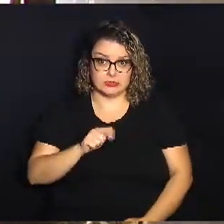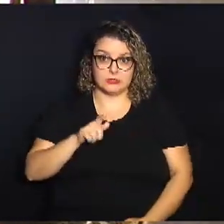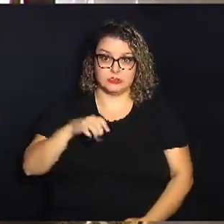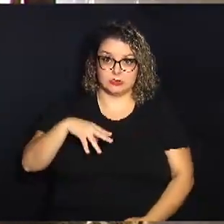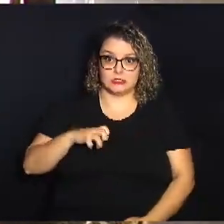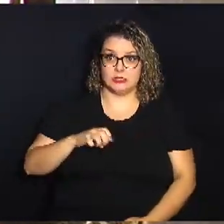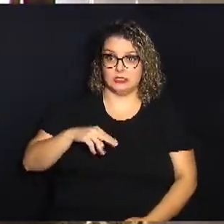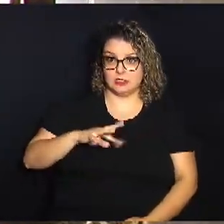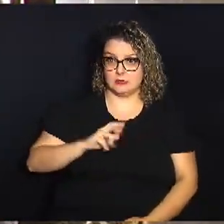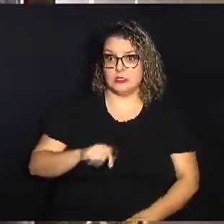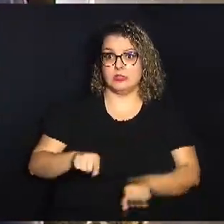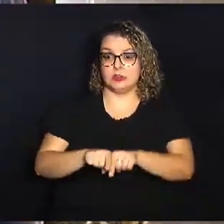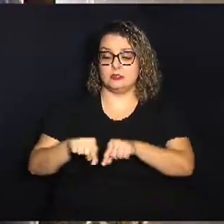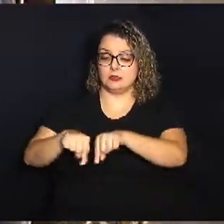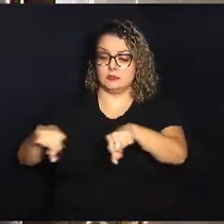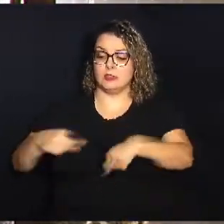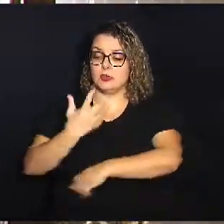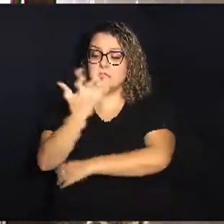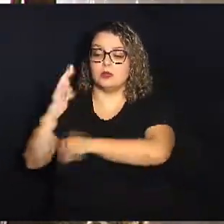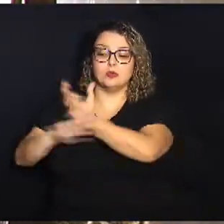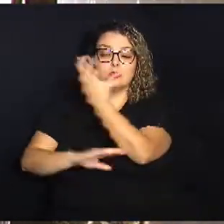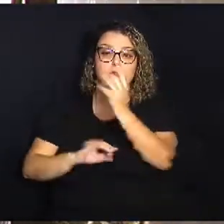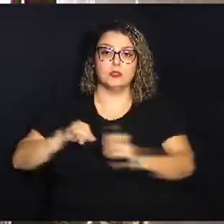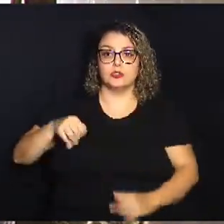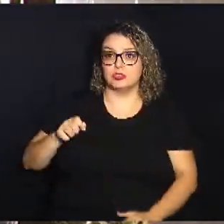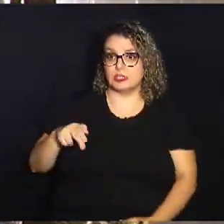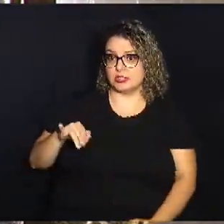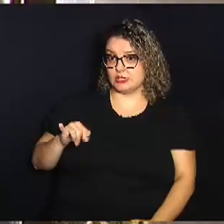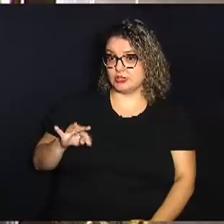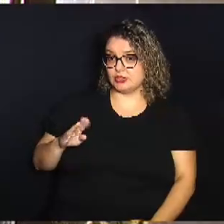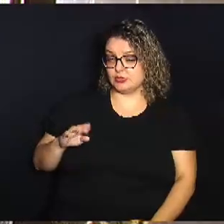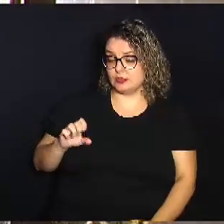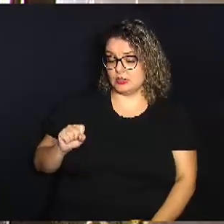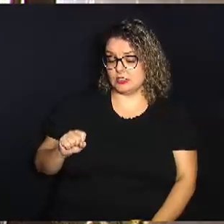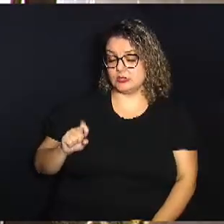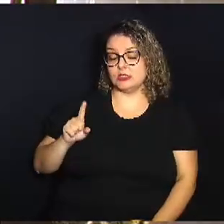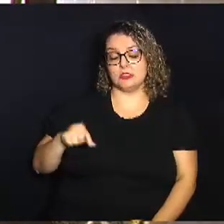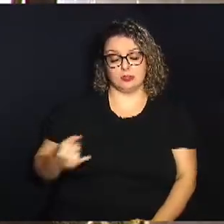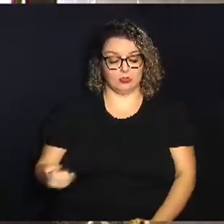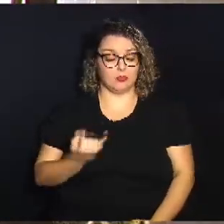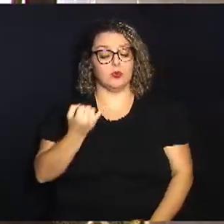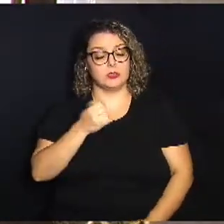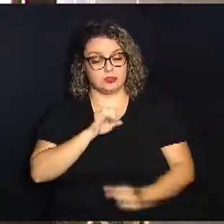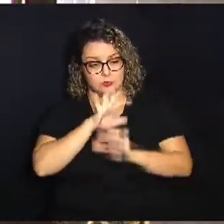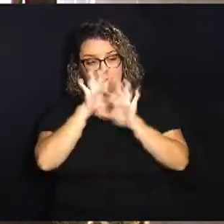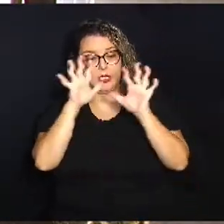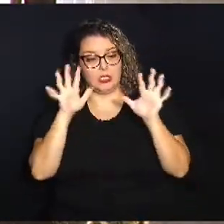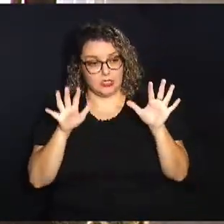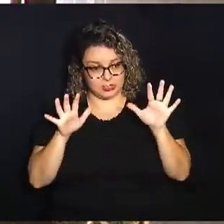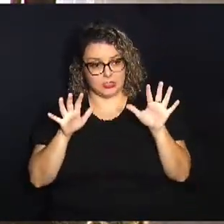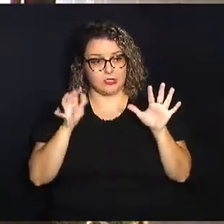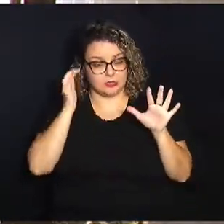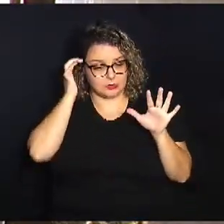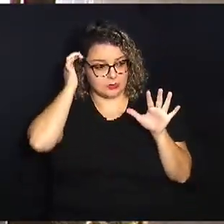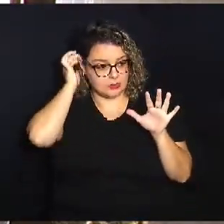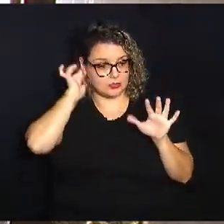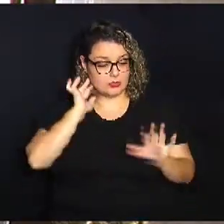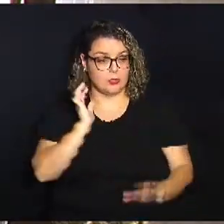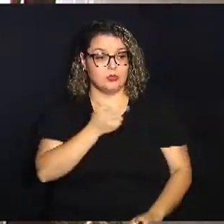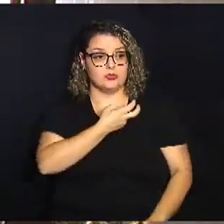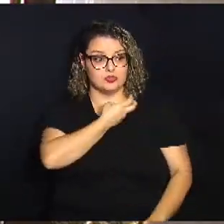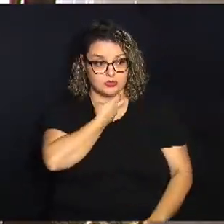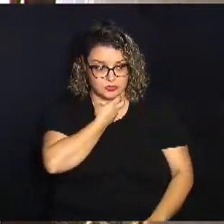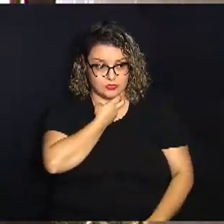Jequitibás. Bom, é importante, então, deixar claro que os morcegos